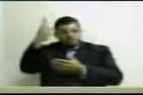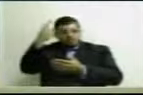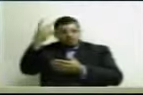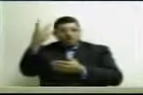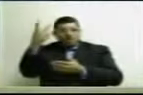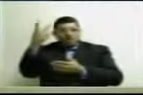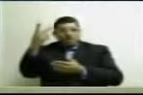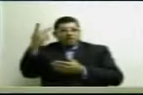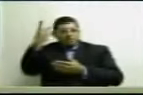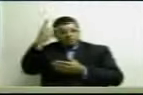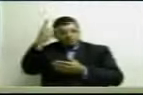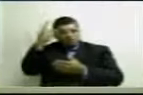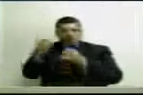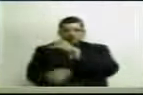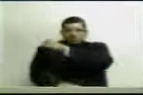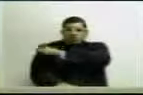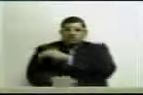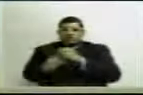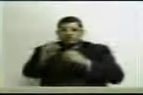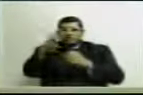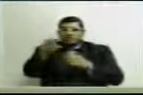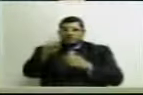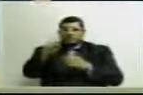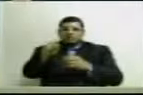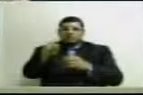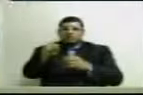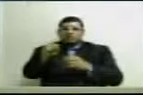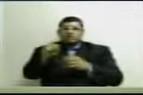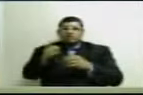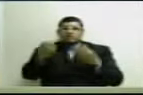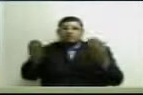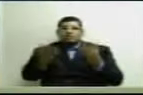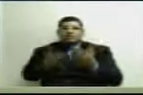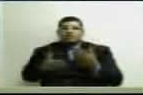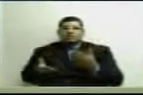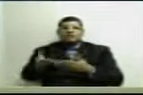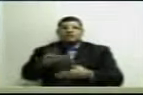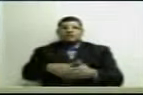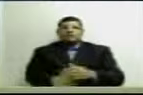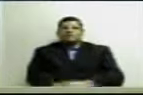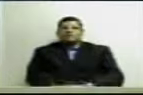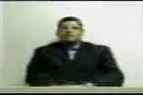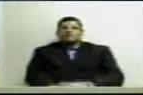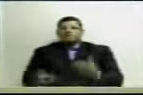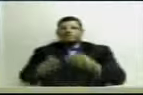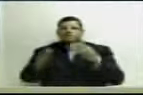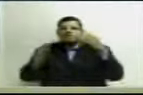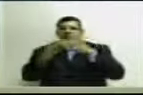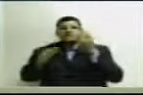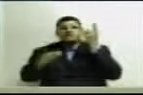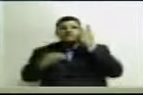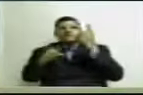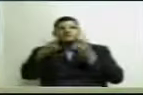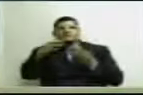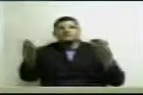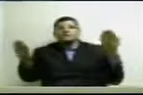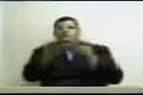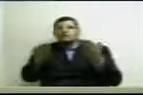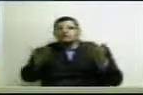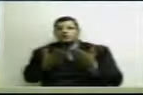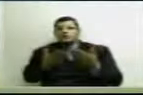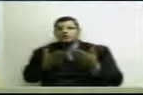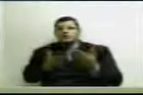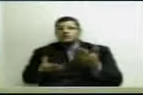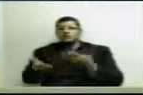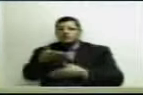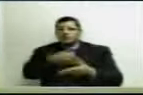perdendo apenas para São Paulo e para o Espírito Santo. Na última pesquisa do DIEESE, agora de